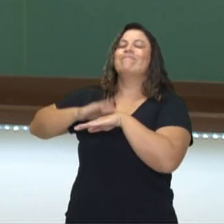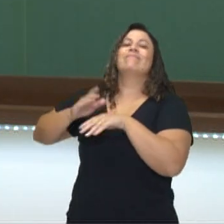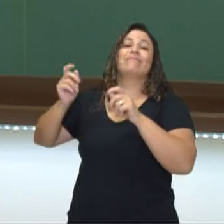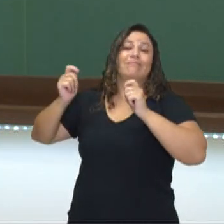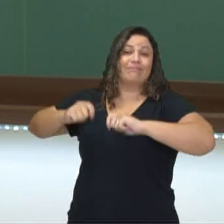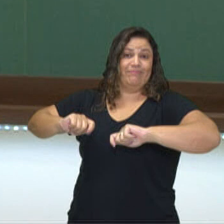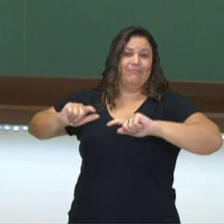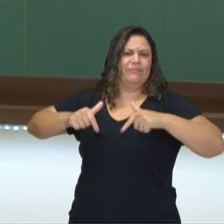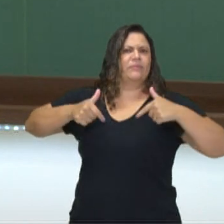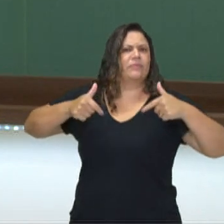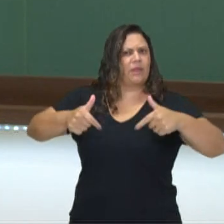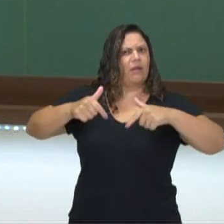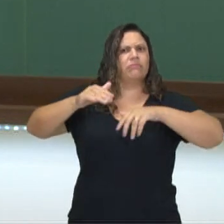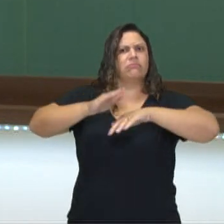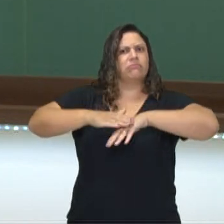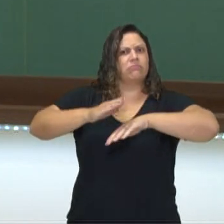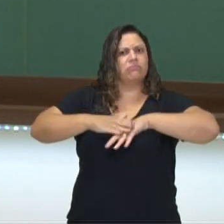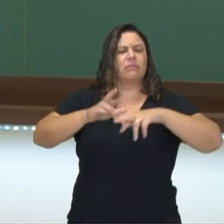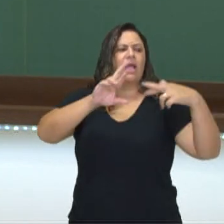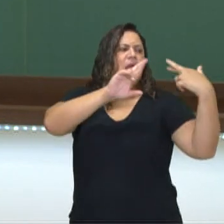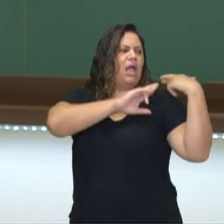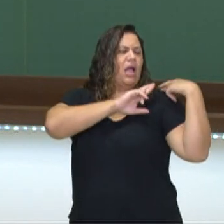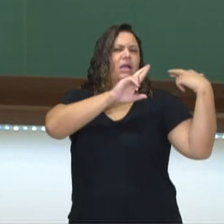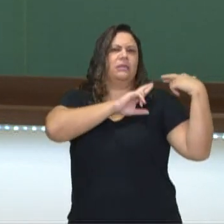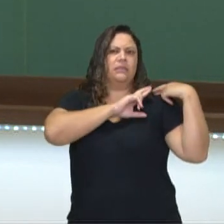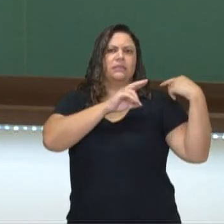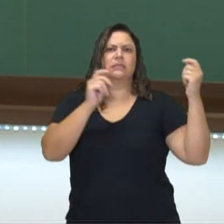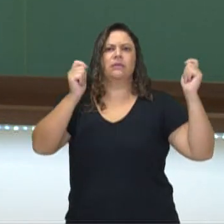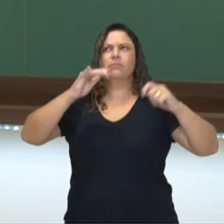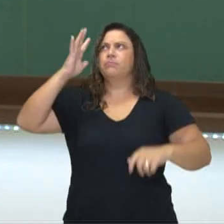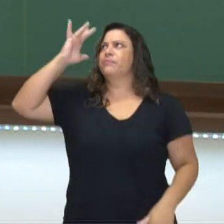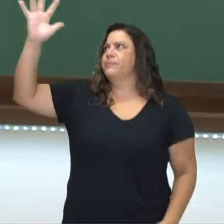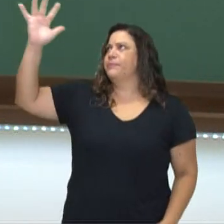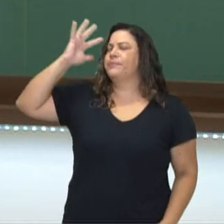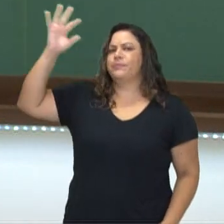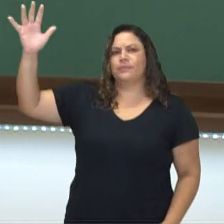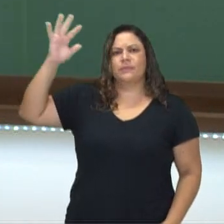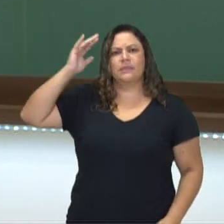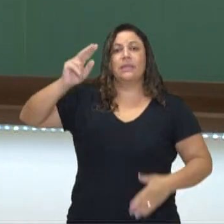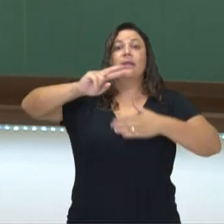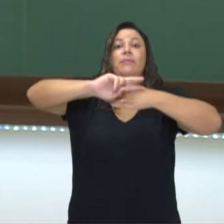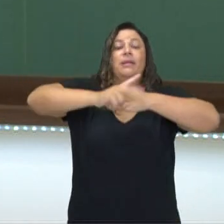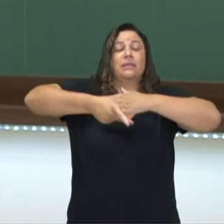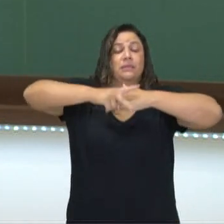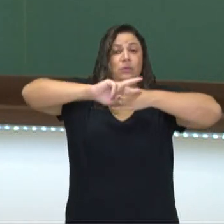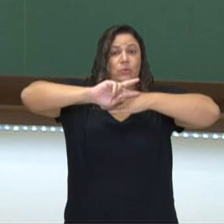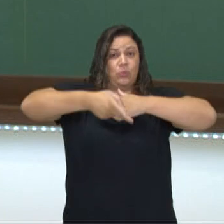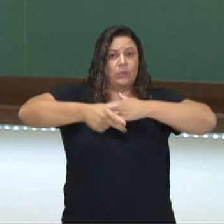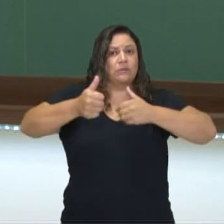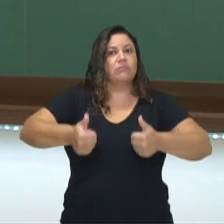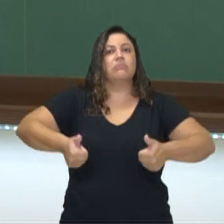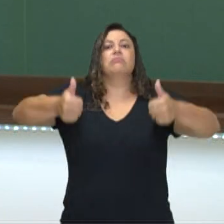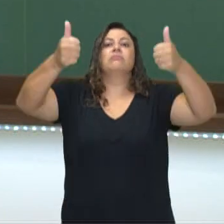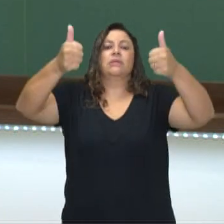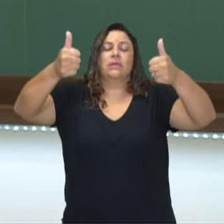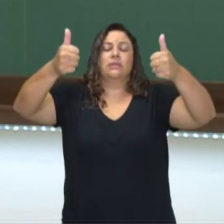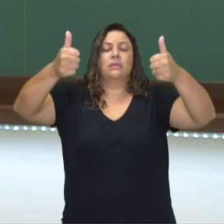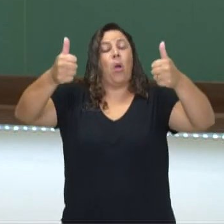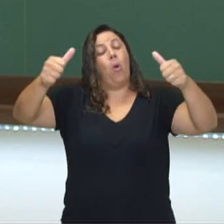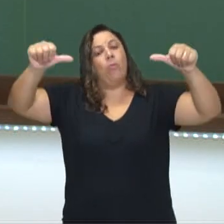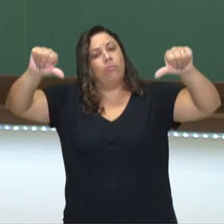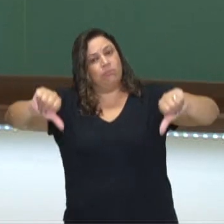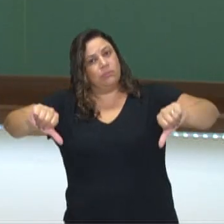a responsabilidade pelo impacto, pelo reflexo, pelas consequências positivas ou